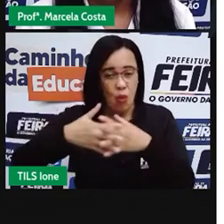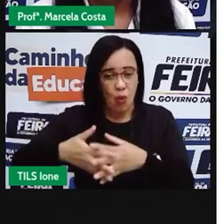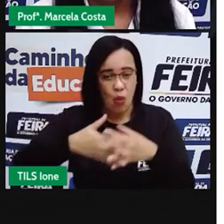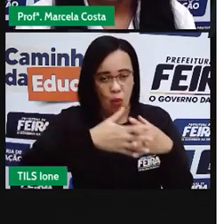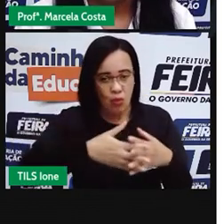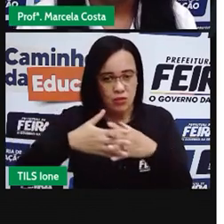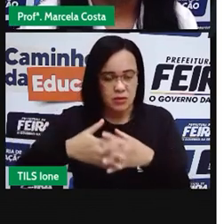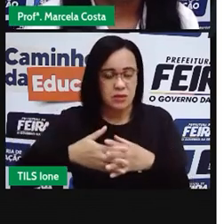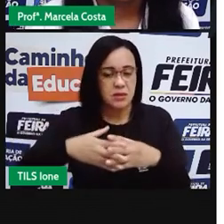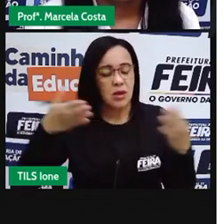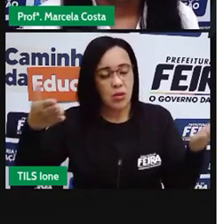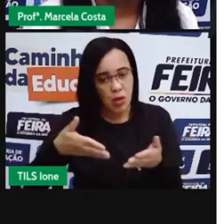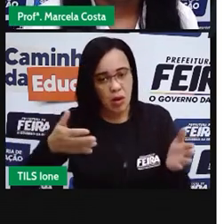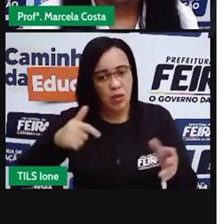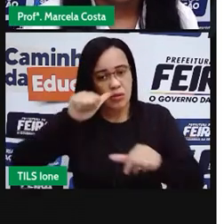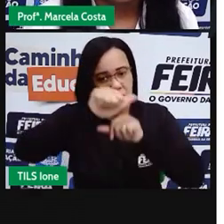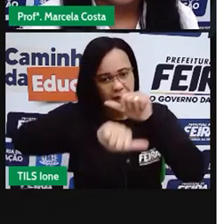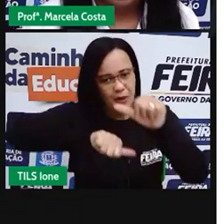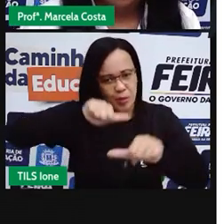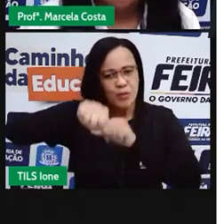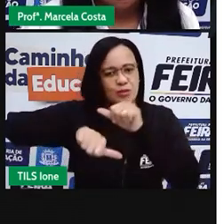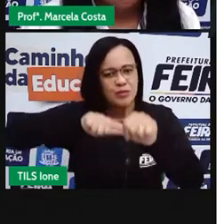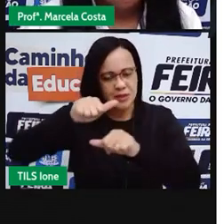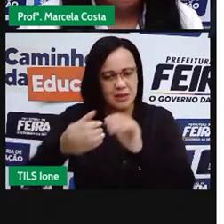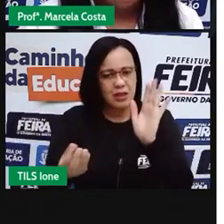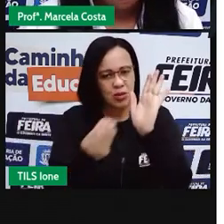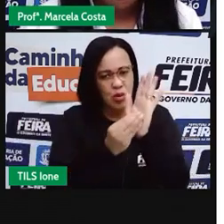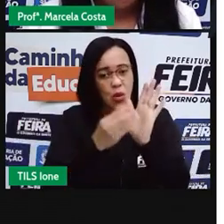para que a gente possa localizar.